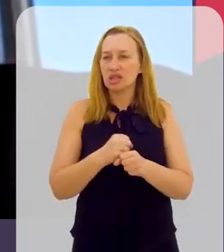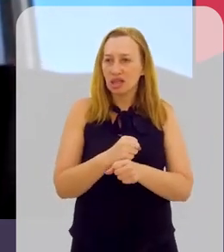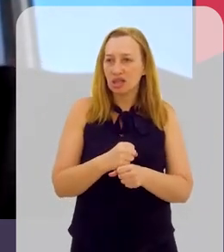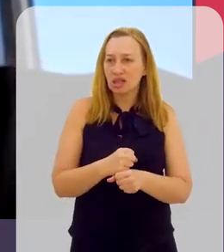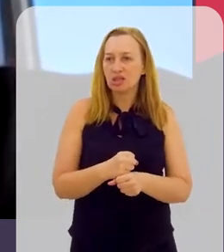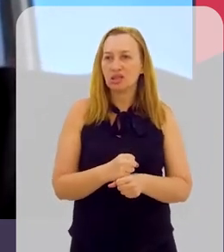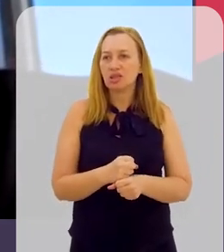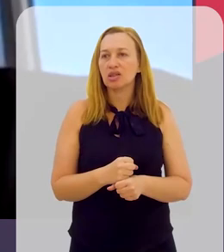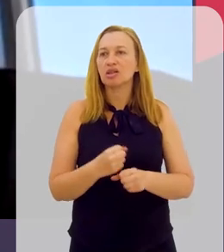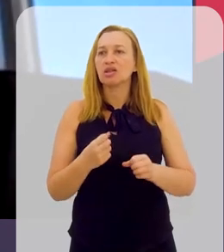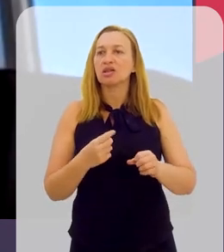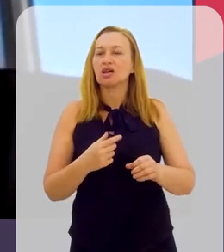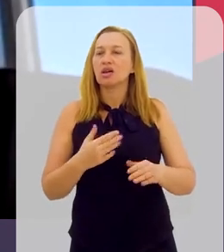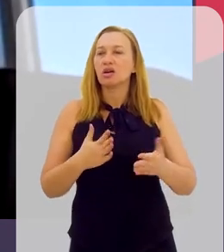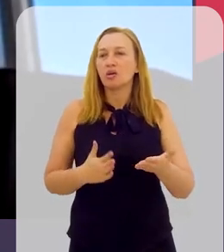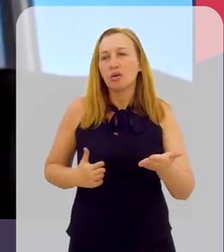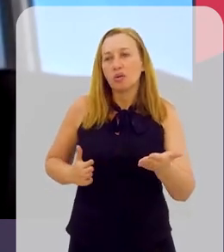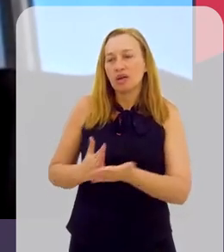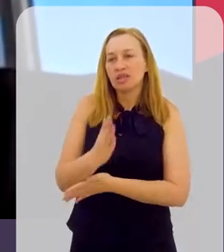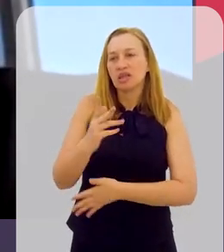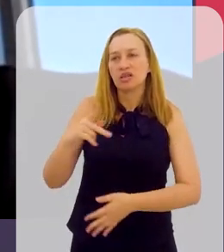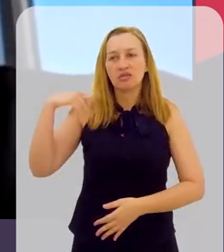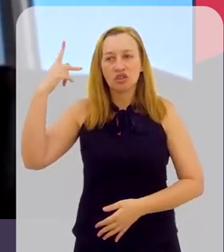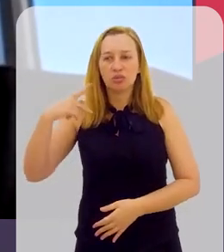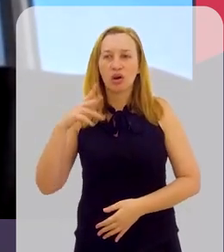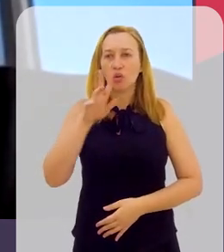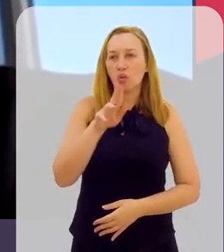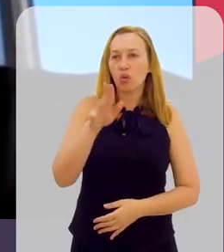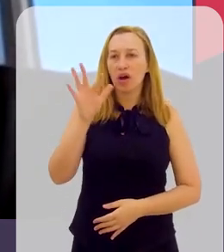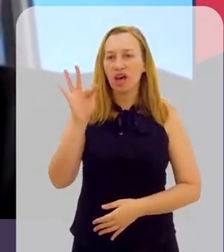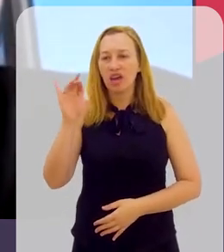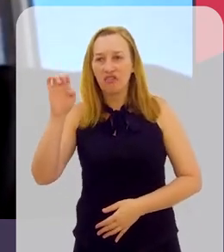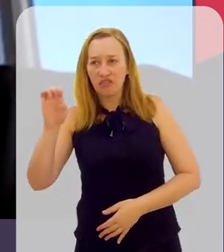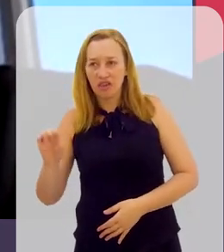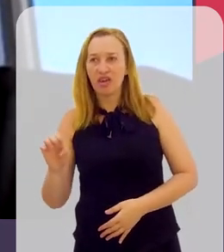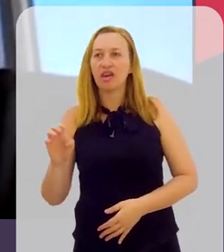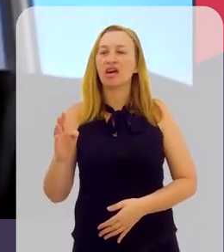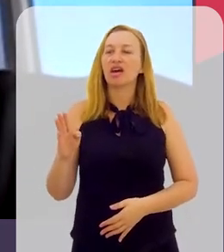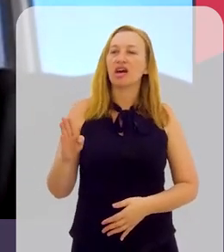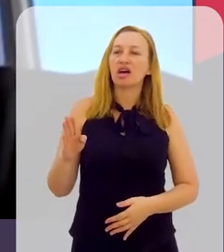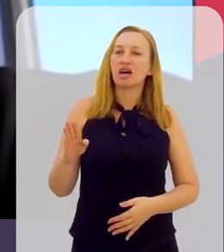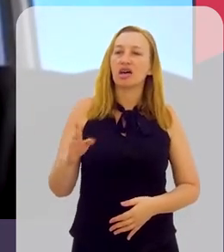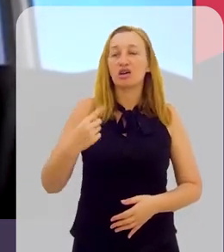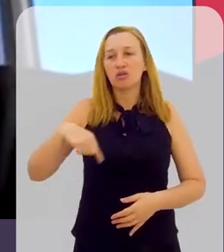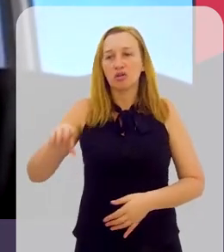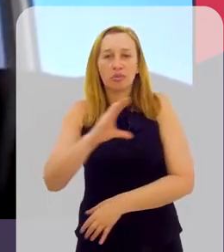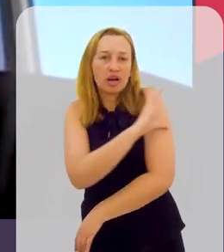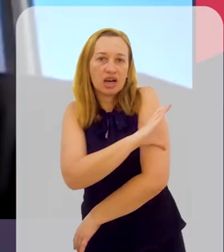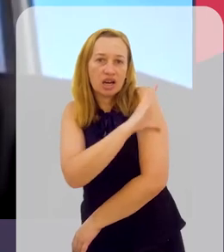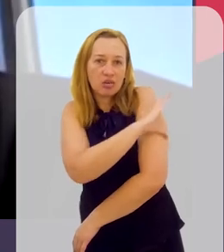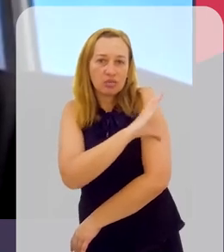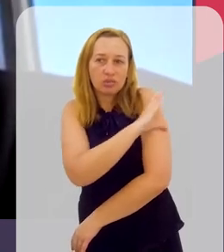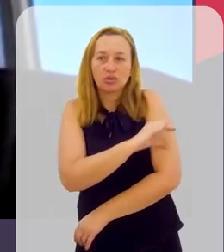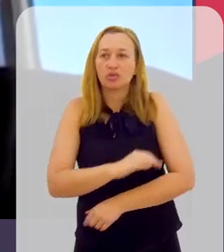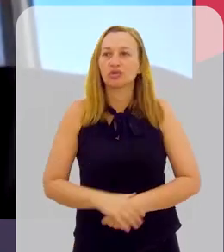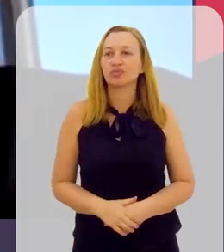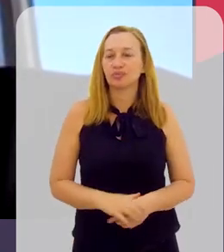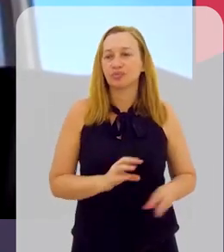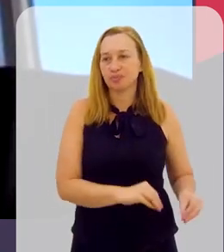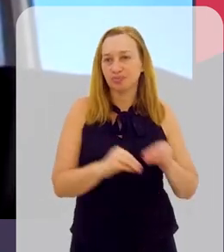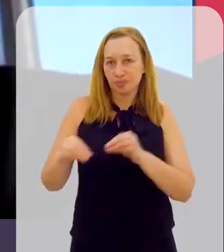desses dois anos dos jovens talentos, eu passei no vestibular para a UENF, em campus, me mudei para campus.